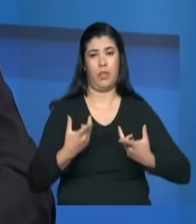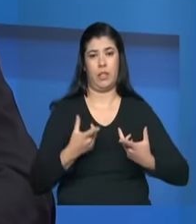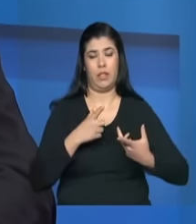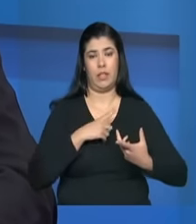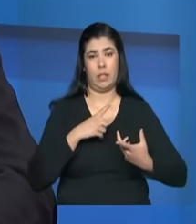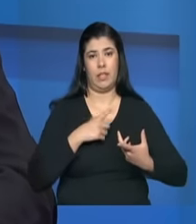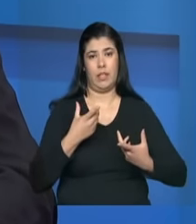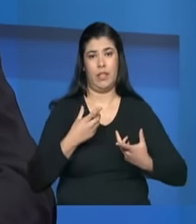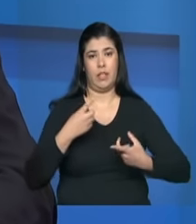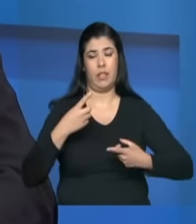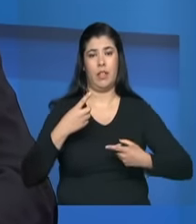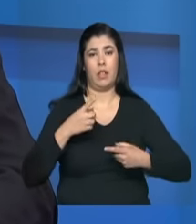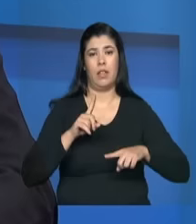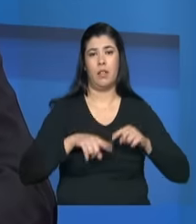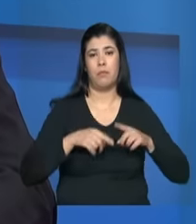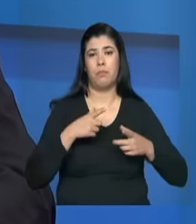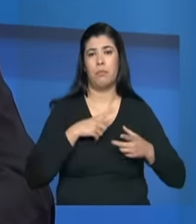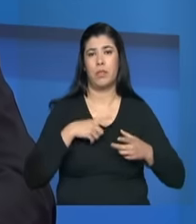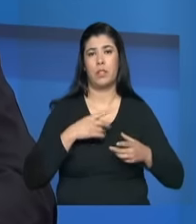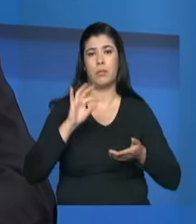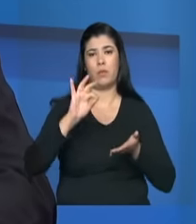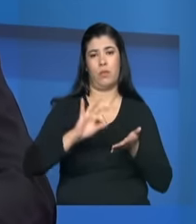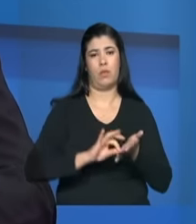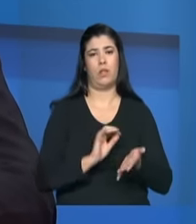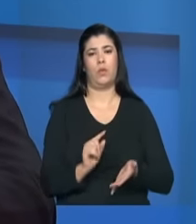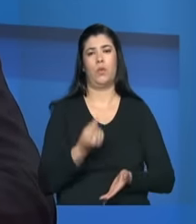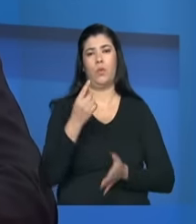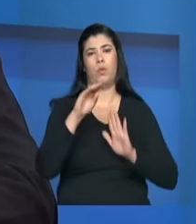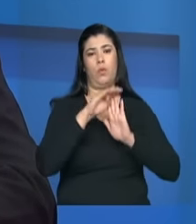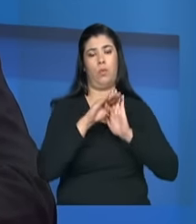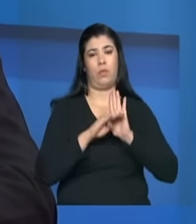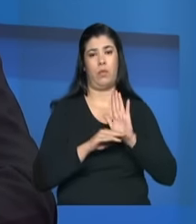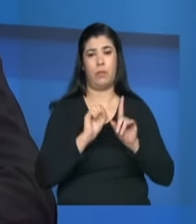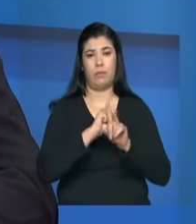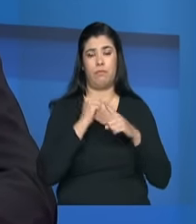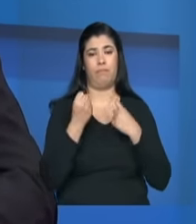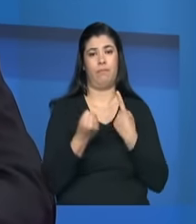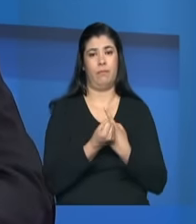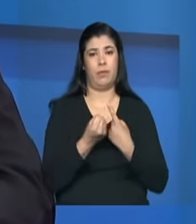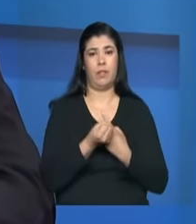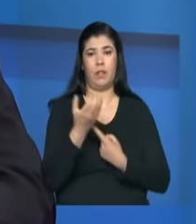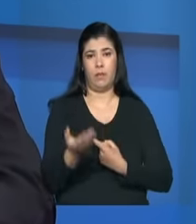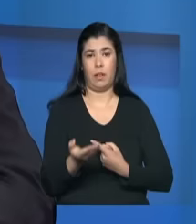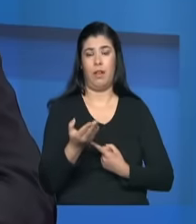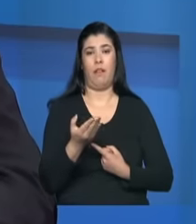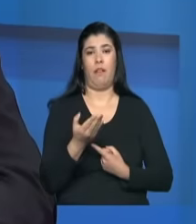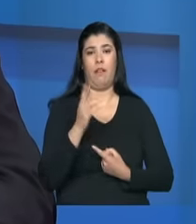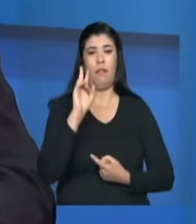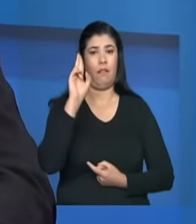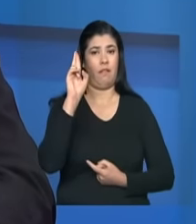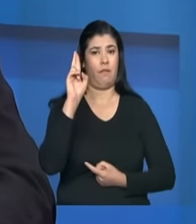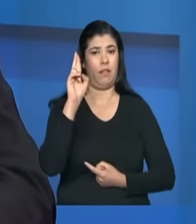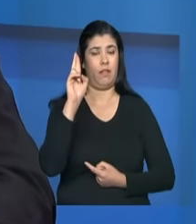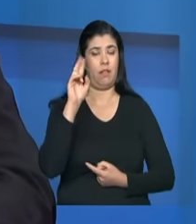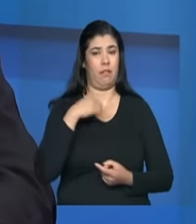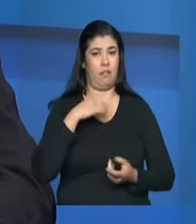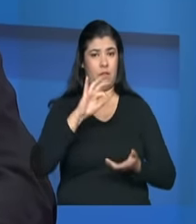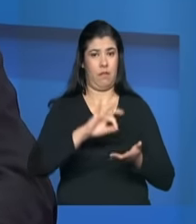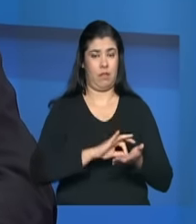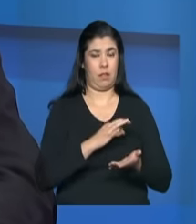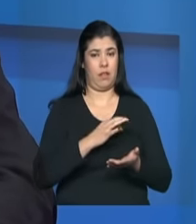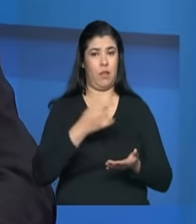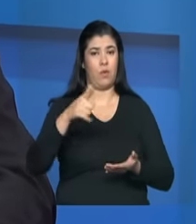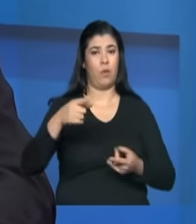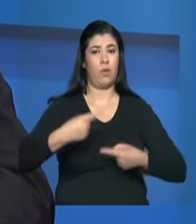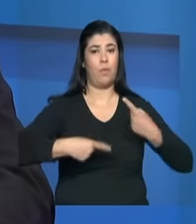Muitas vezes o Cadastro Único de Programas Sociais passa então a ser uma referência para que as outras políticas também